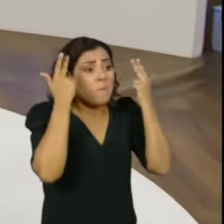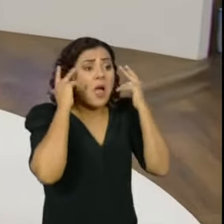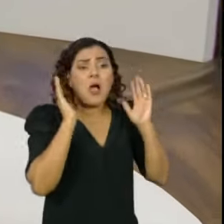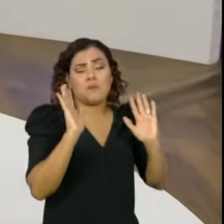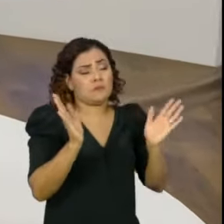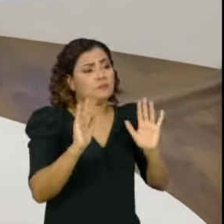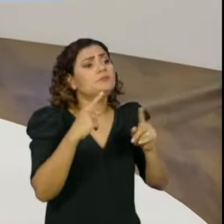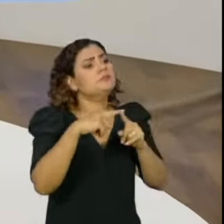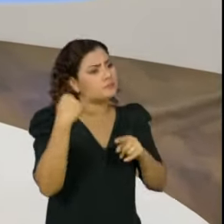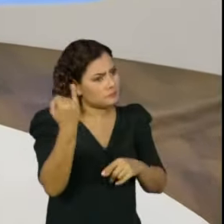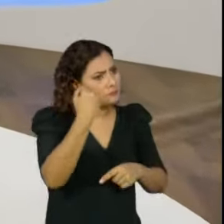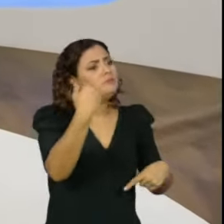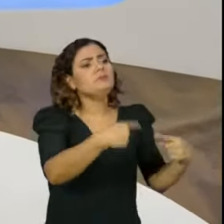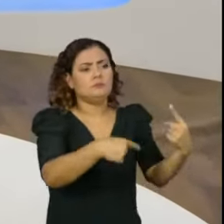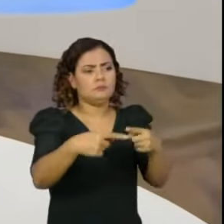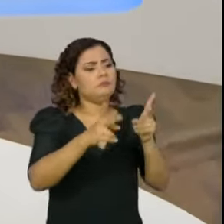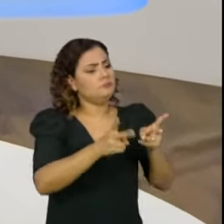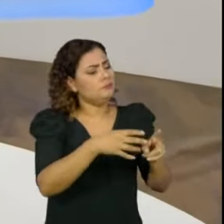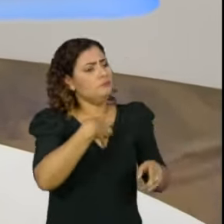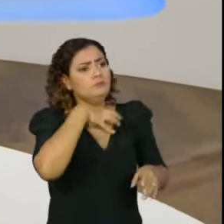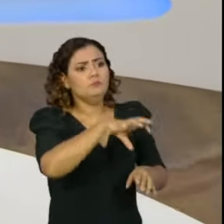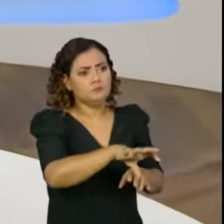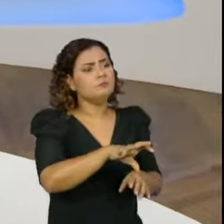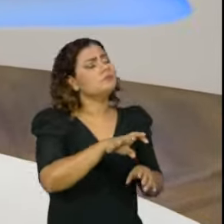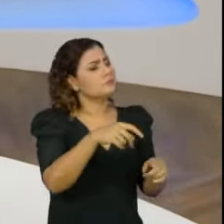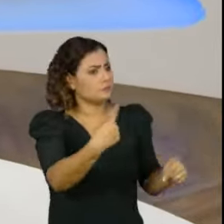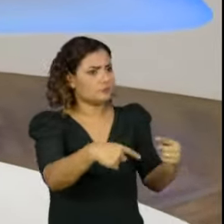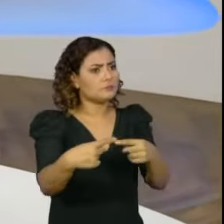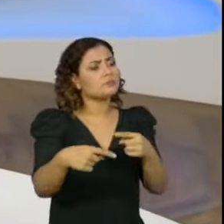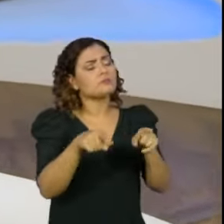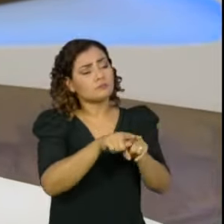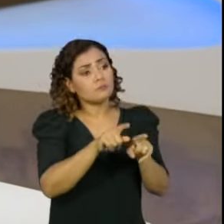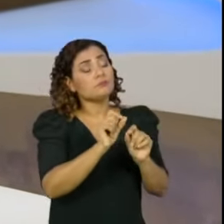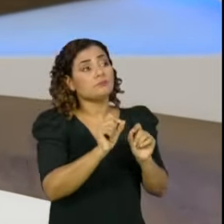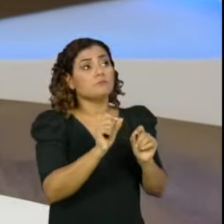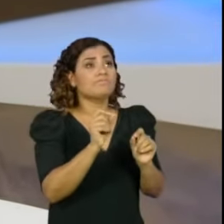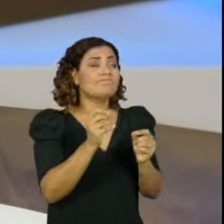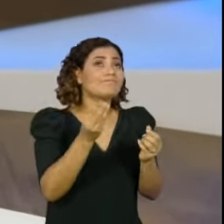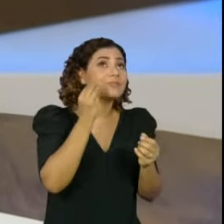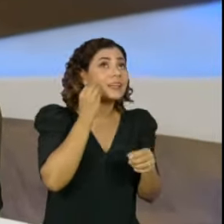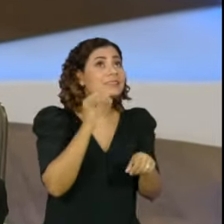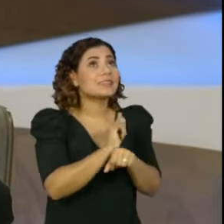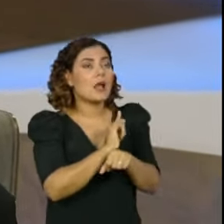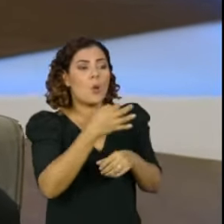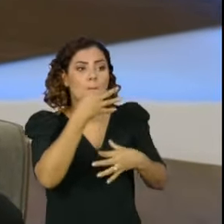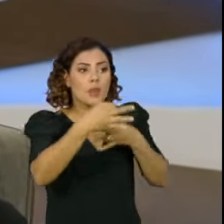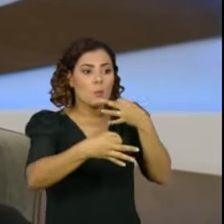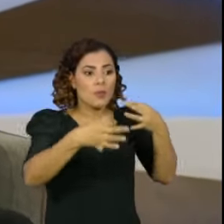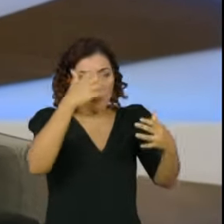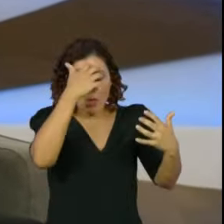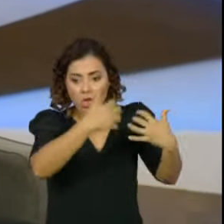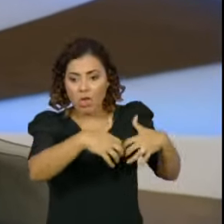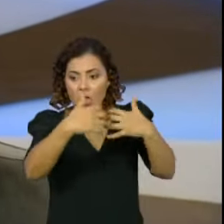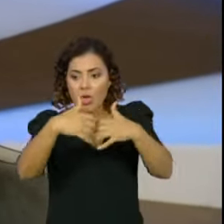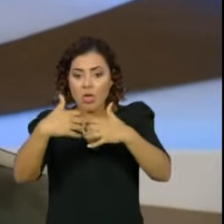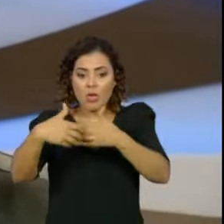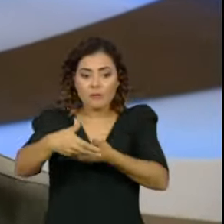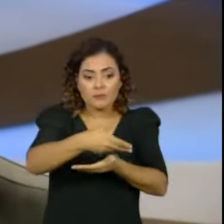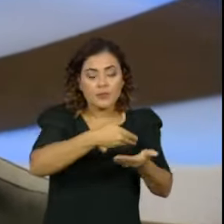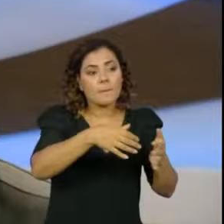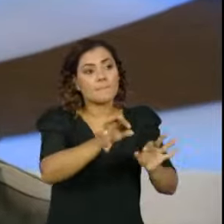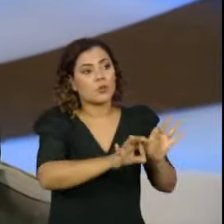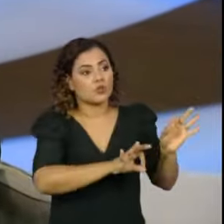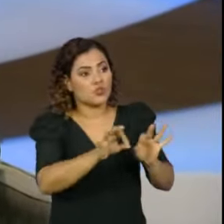importante que haja essas discussões, é prerrogativa dos parlamentares buscar que suas ideias possam ser consubstanciadas em